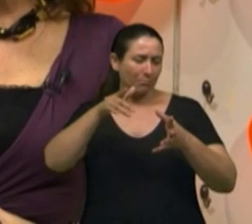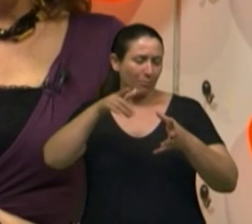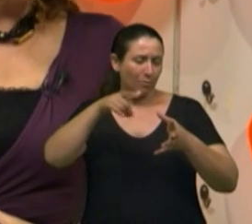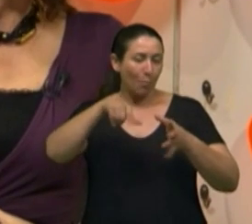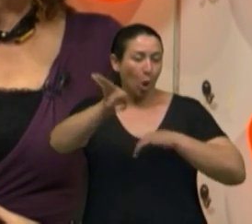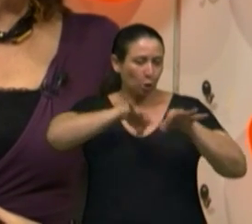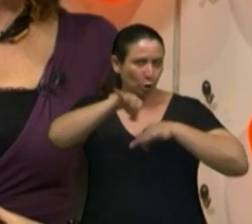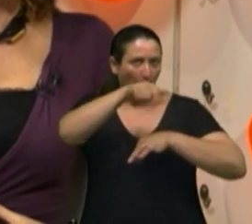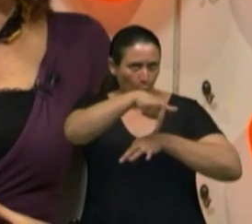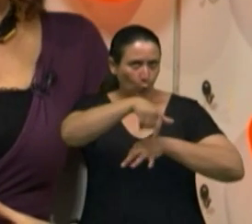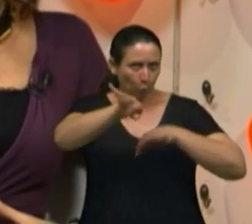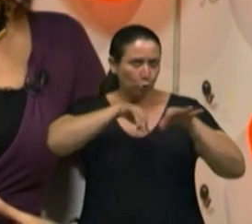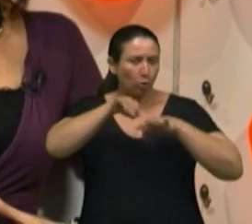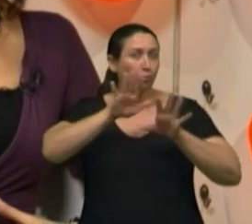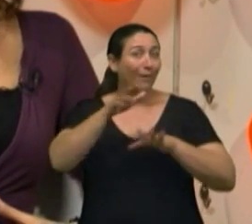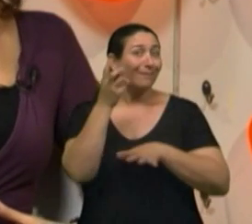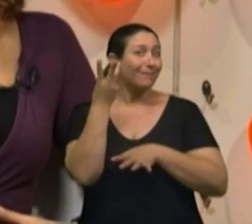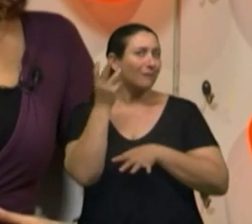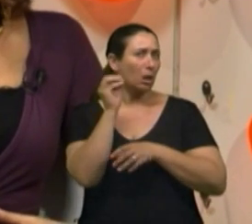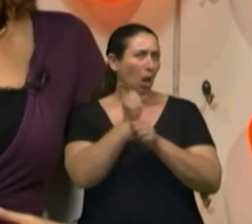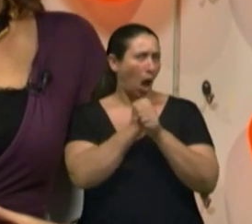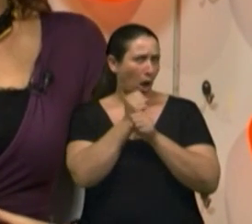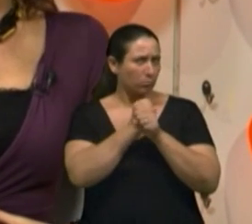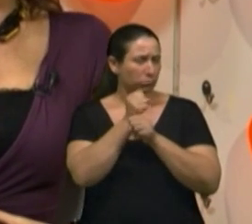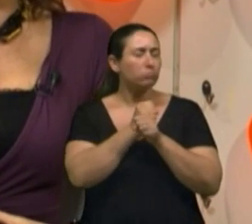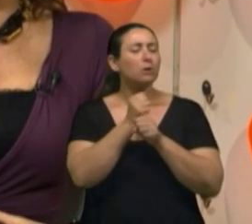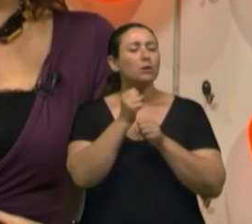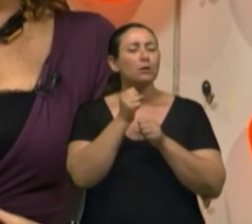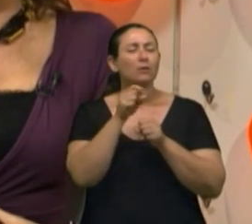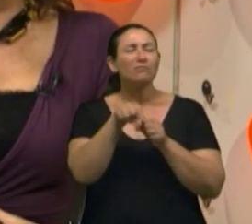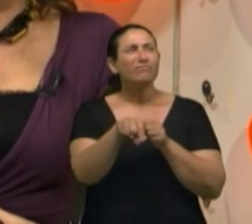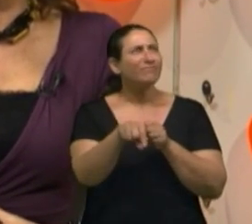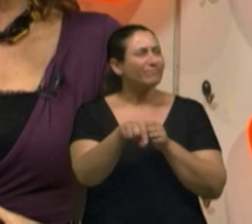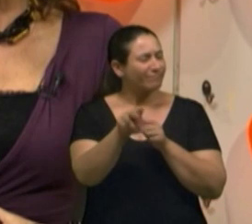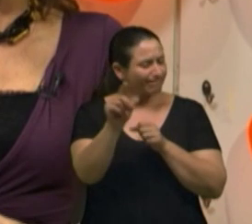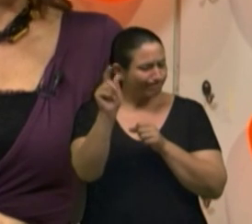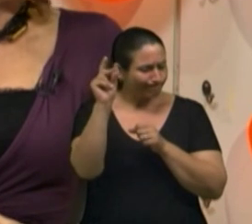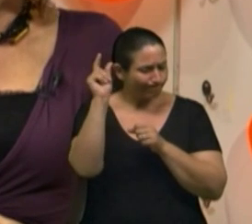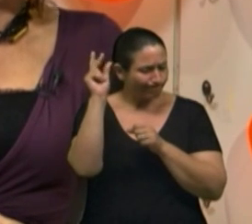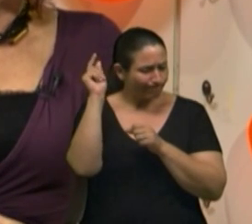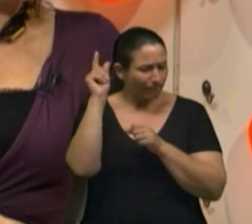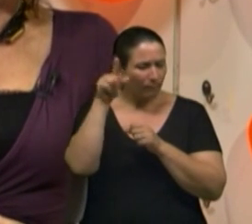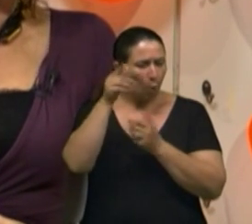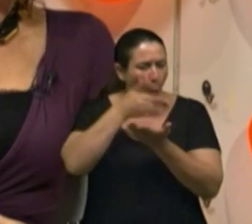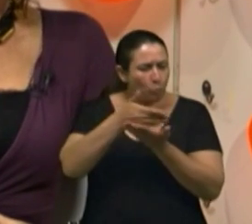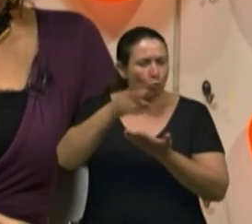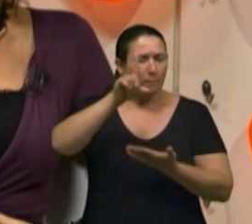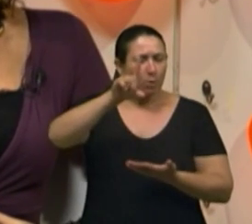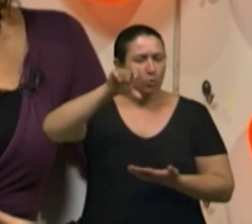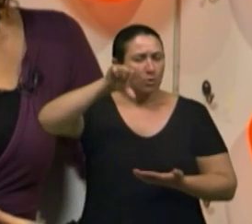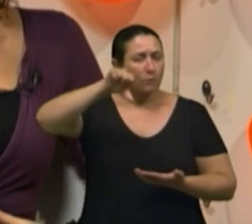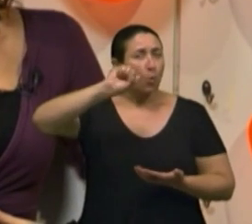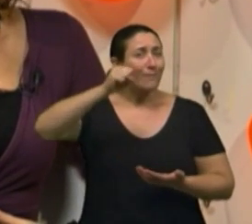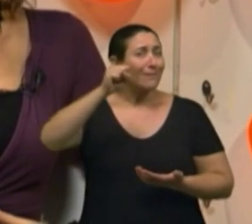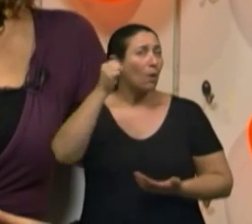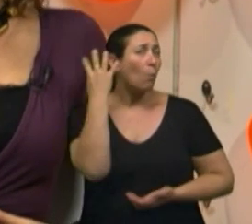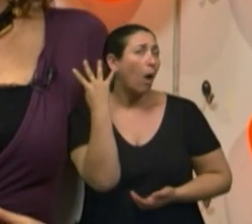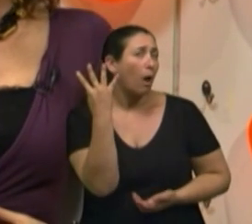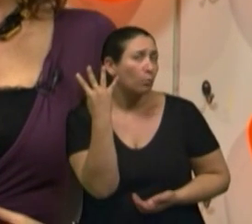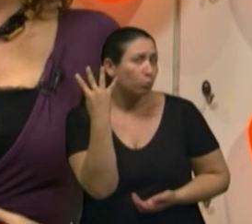primeiro programa, sim, primeiro programa piloto foi feito em 84, 1984,